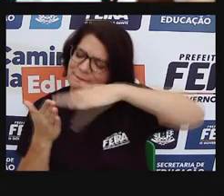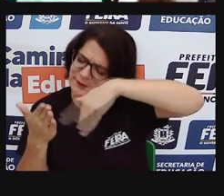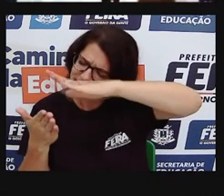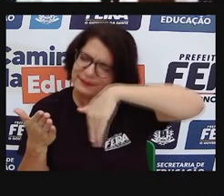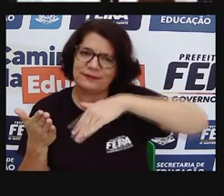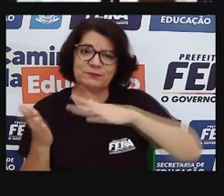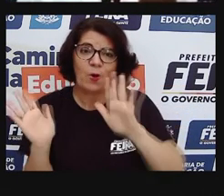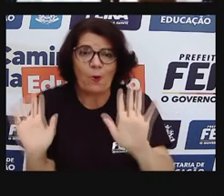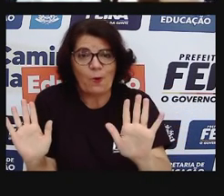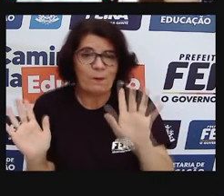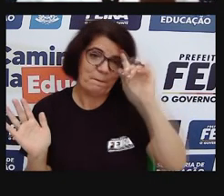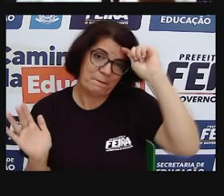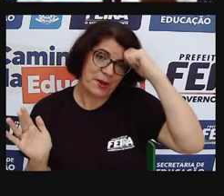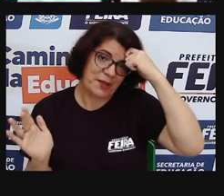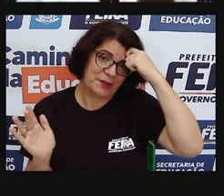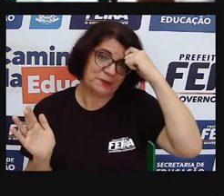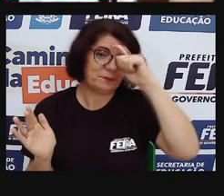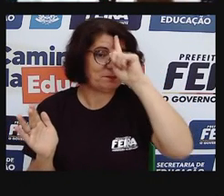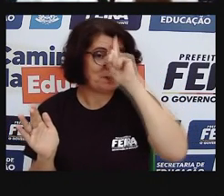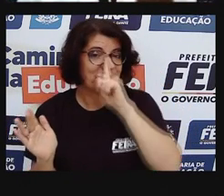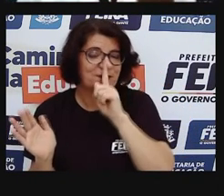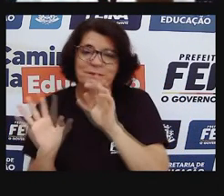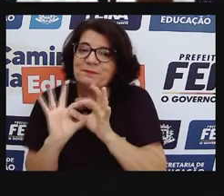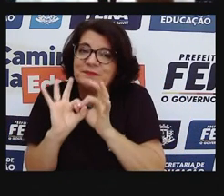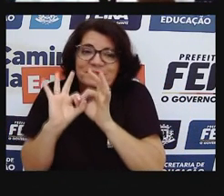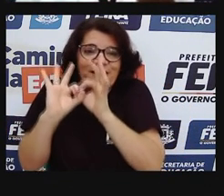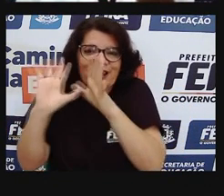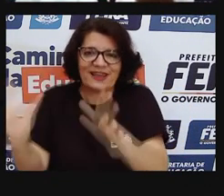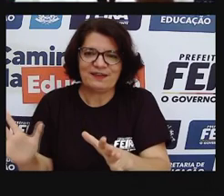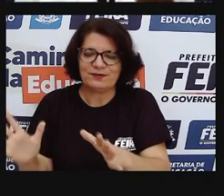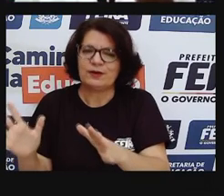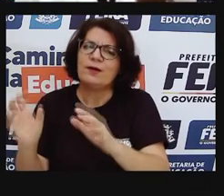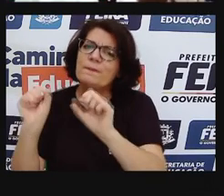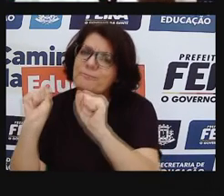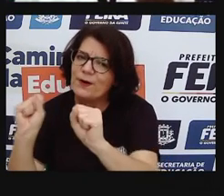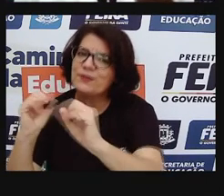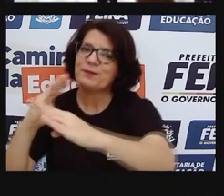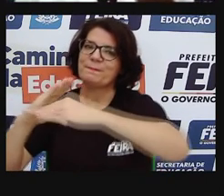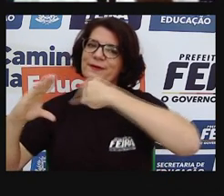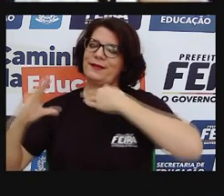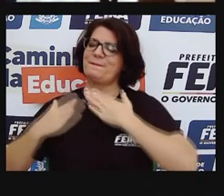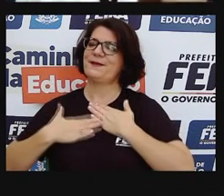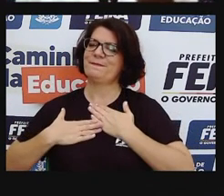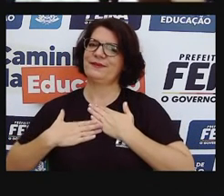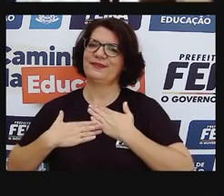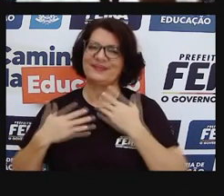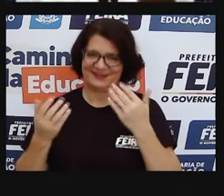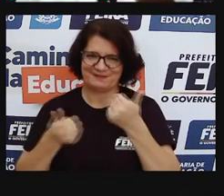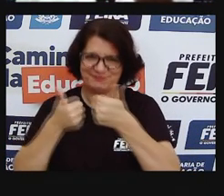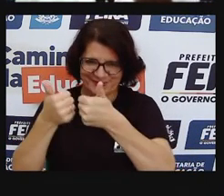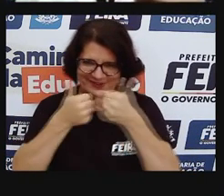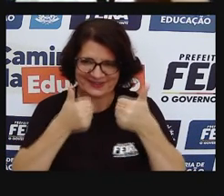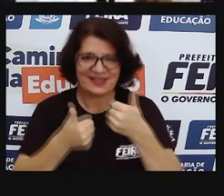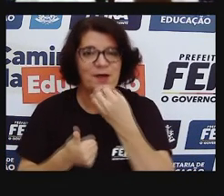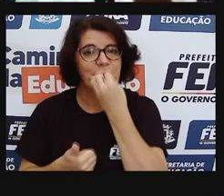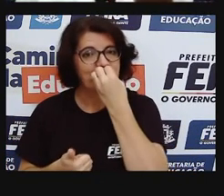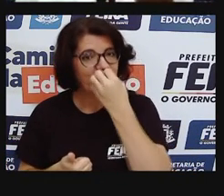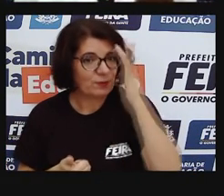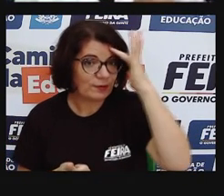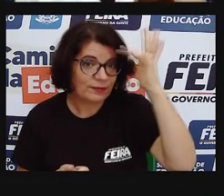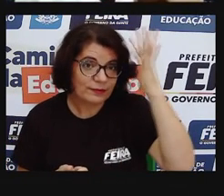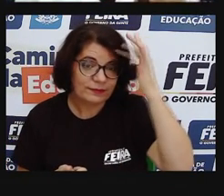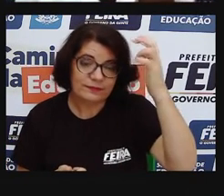se não tiver, faz só o desenho, se puder mandar pra gente, a gente agradece, né, e usem mesmo a criatividade,